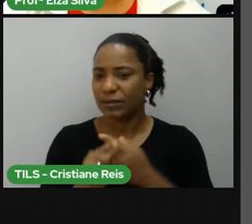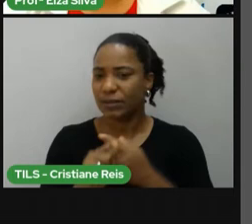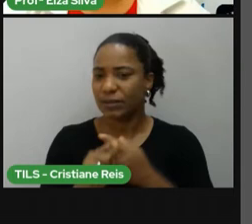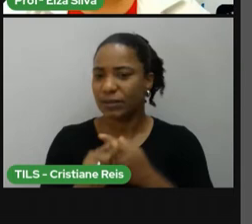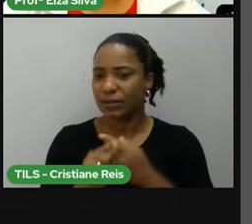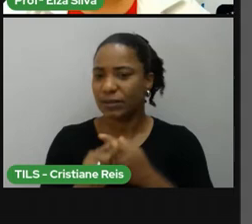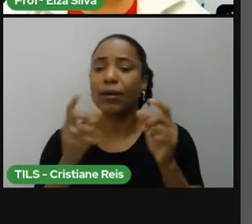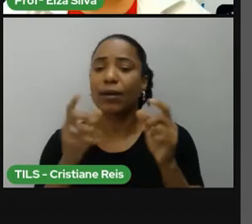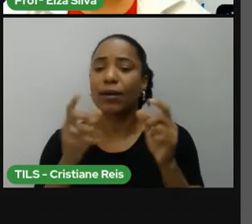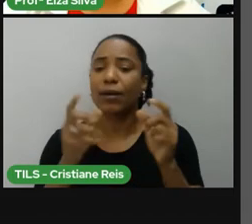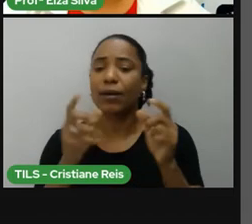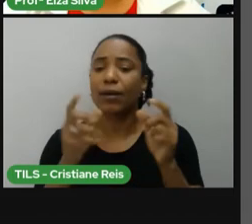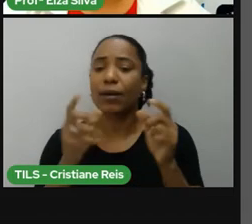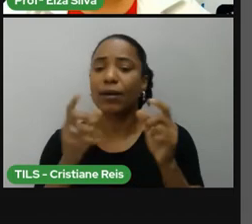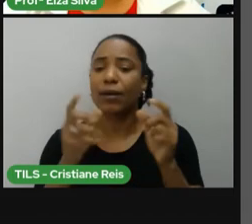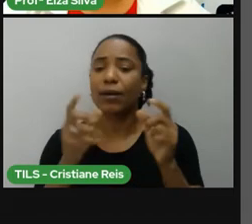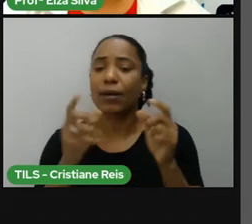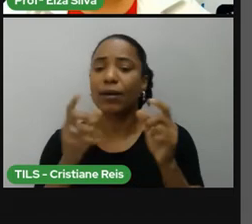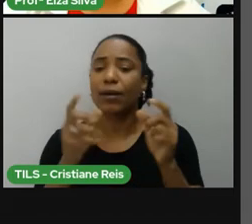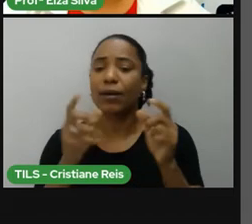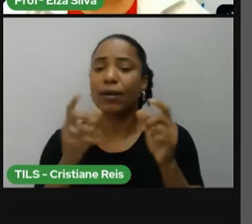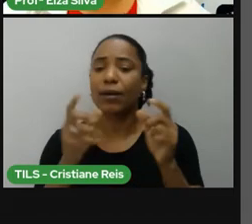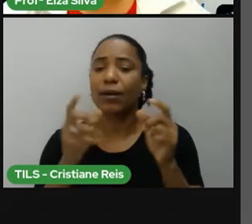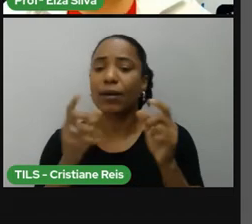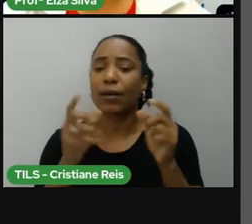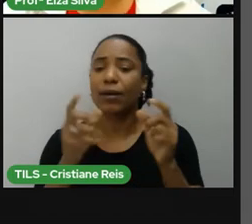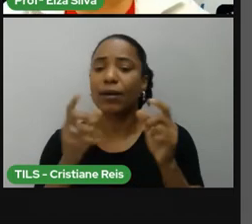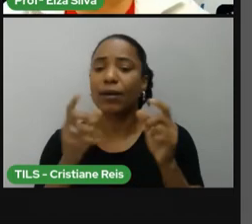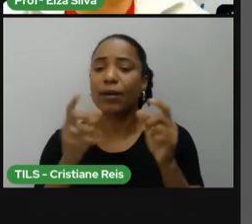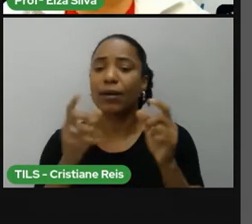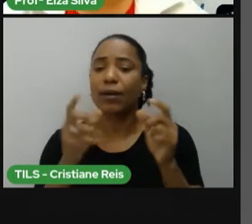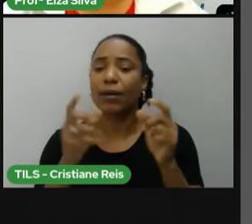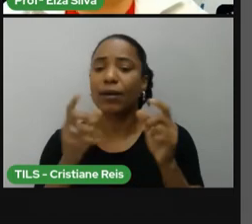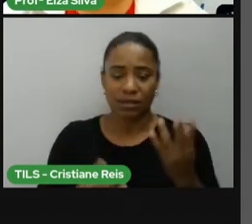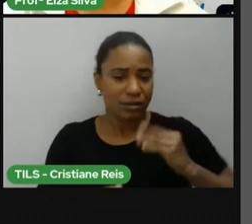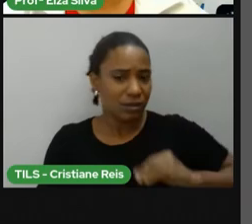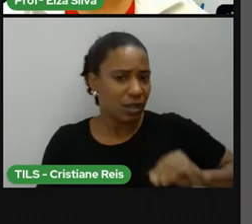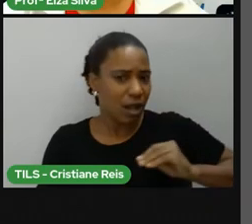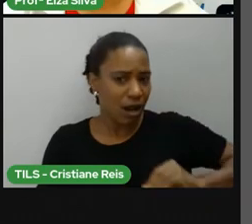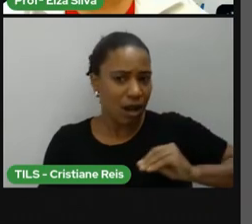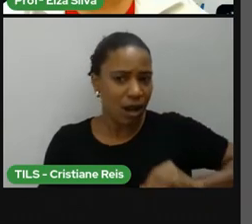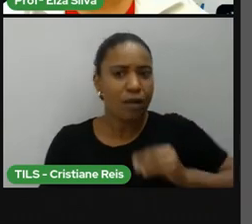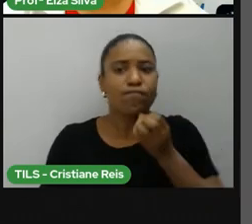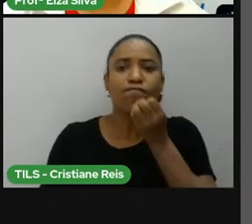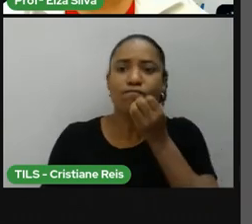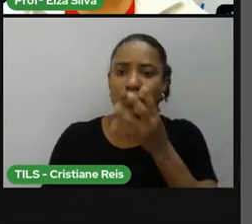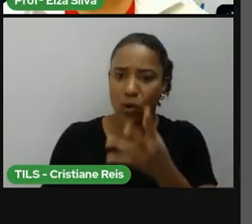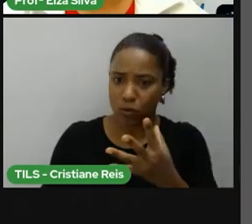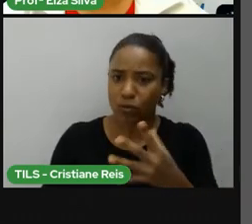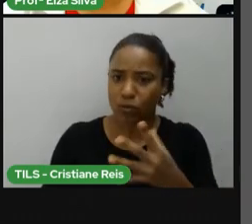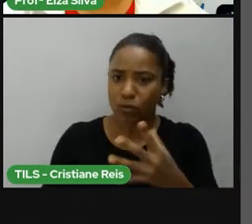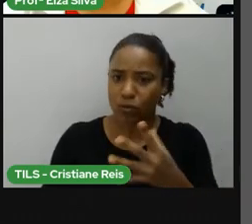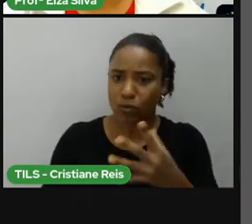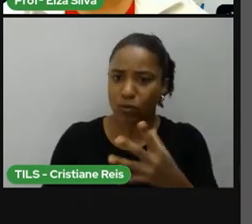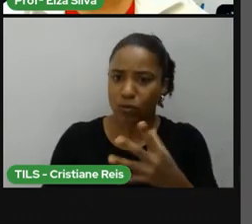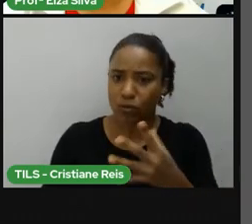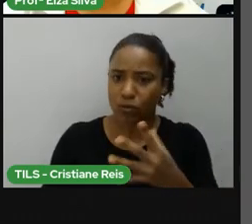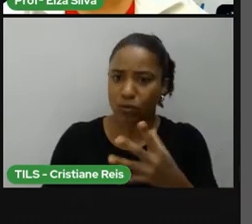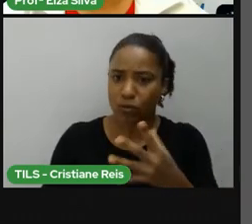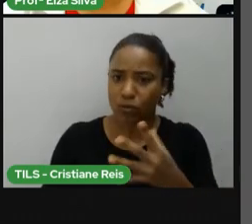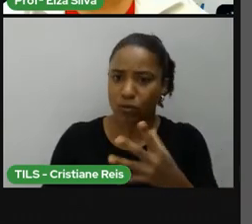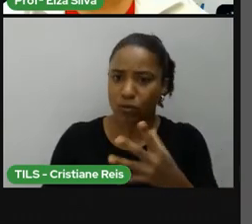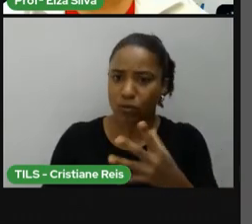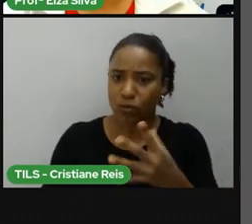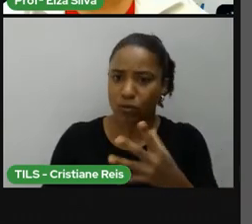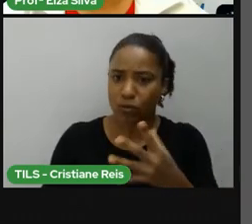pay, um salário decente, equals rights, direitos iguais, and segregate